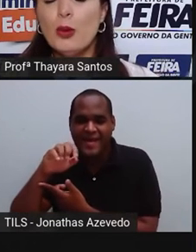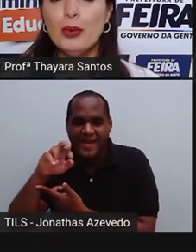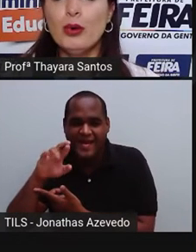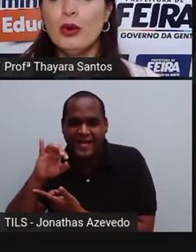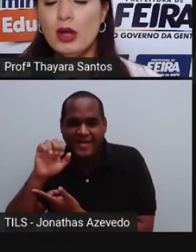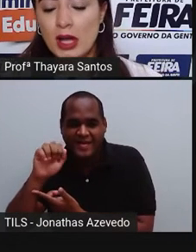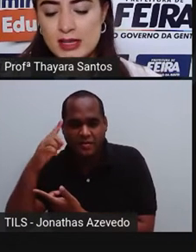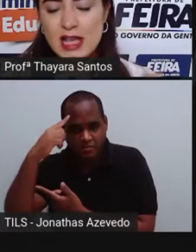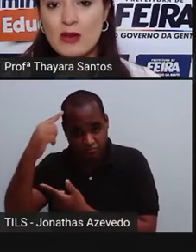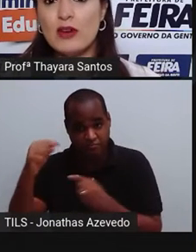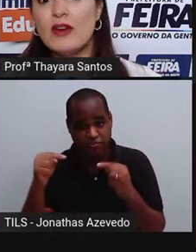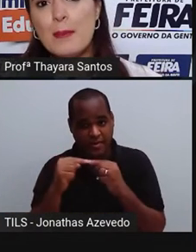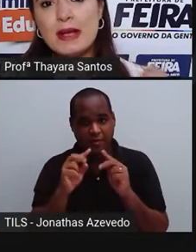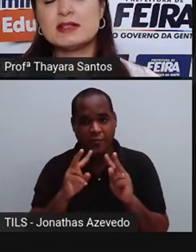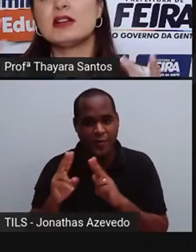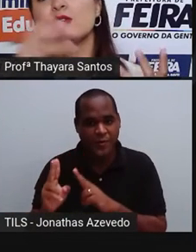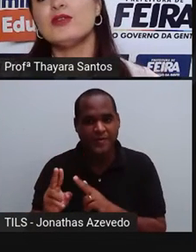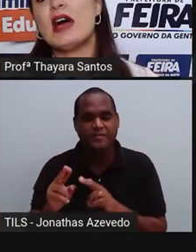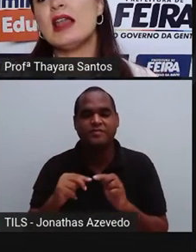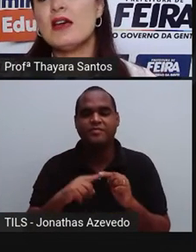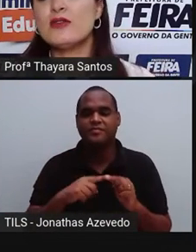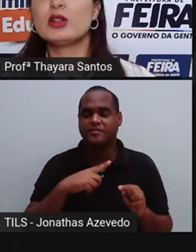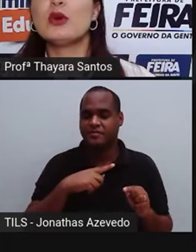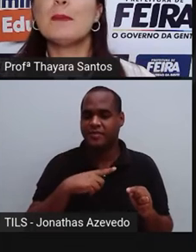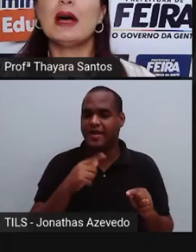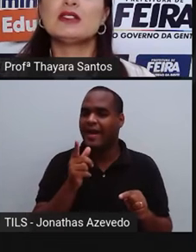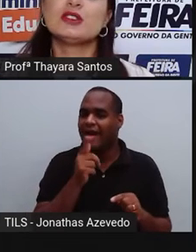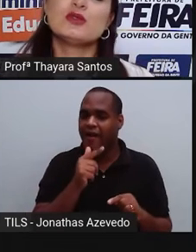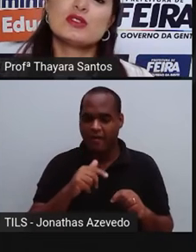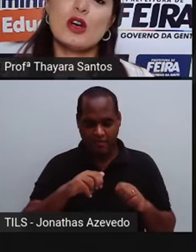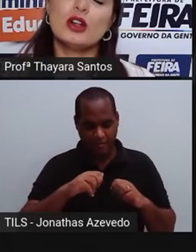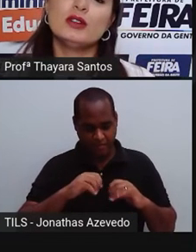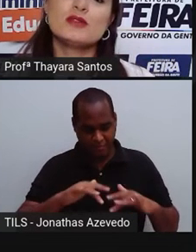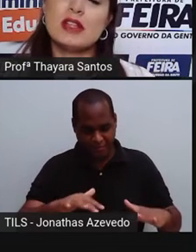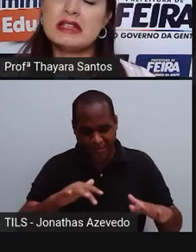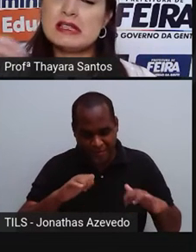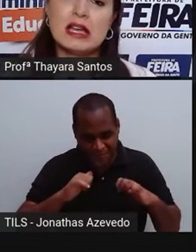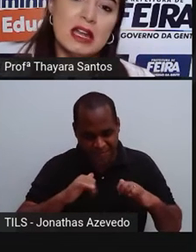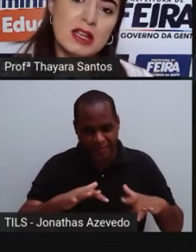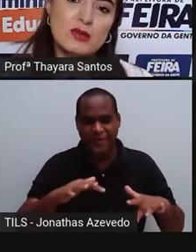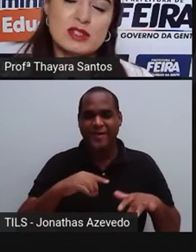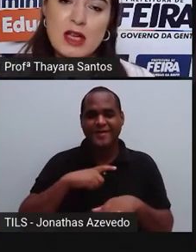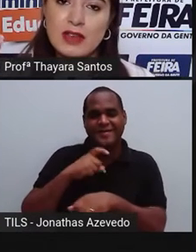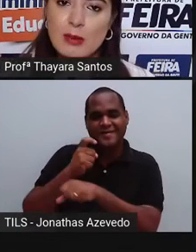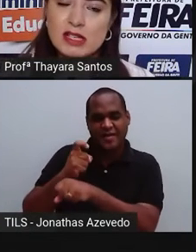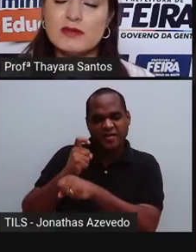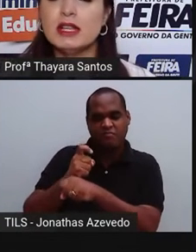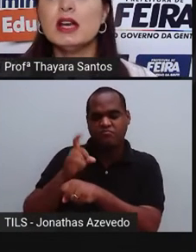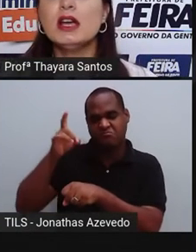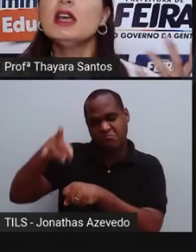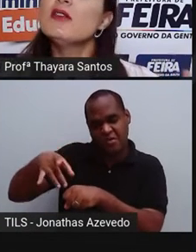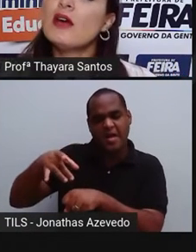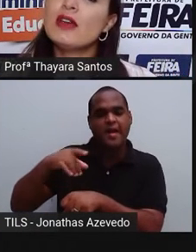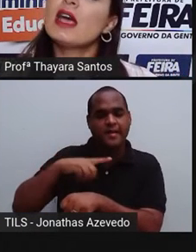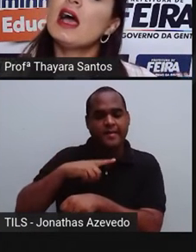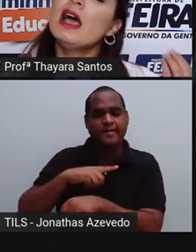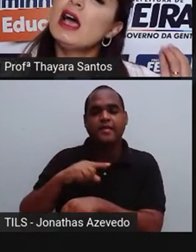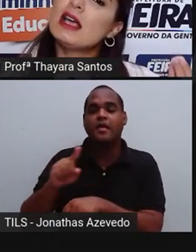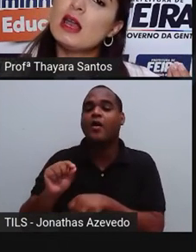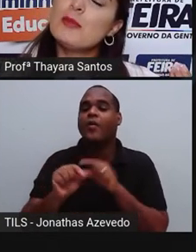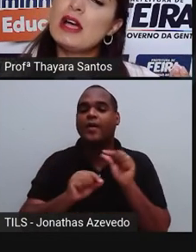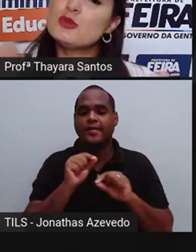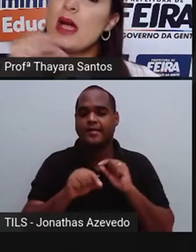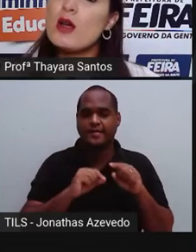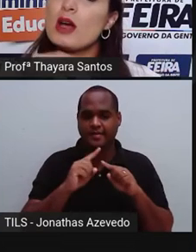Então essa água vai passando, vai levando uma parte dos sólidos, dessa areia que não serve, que é mais fina, e vai ficar